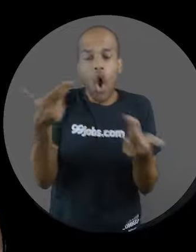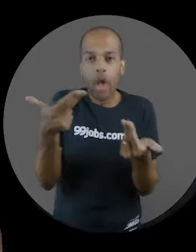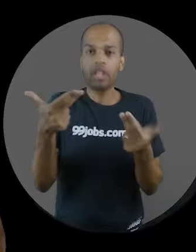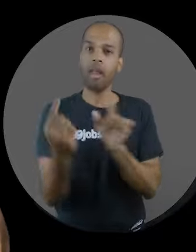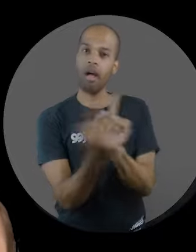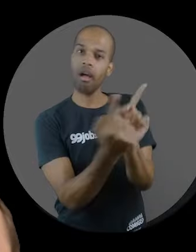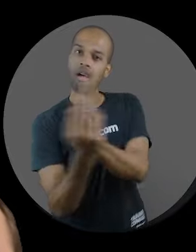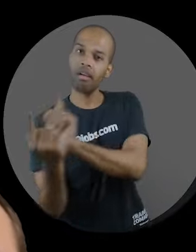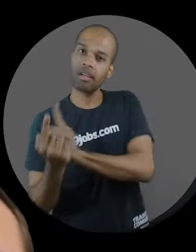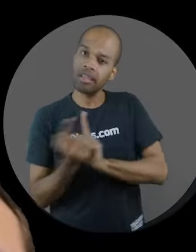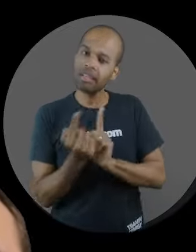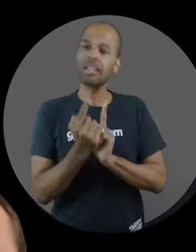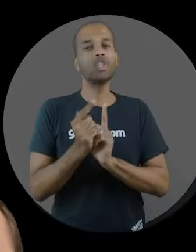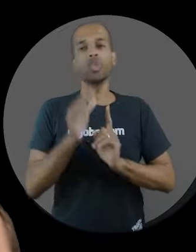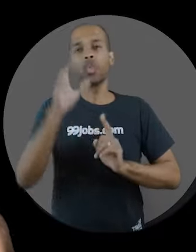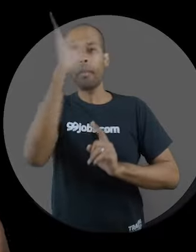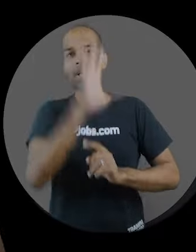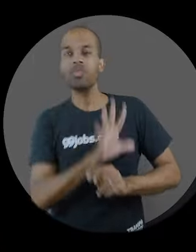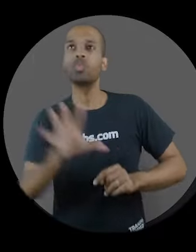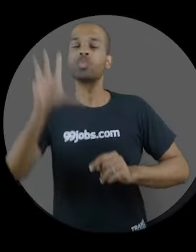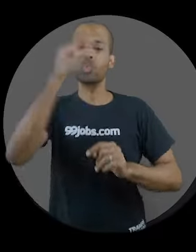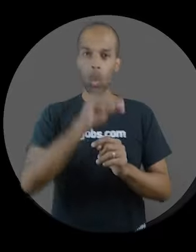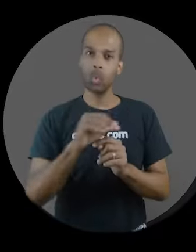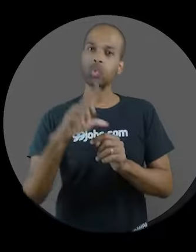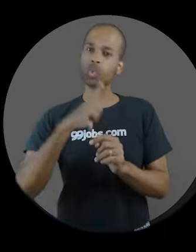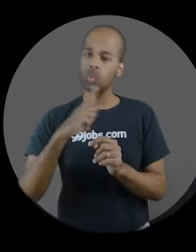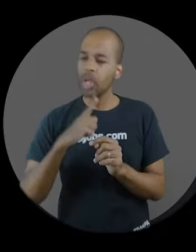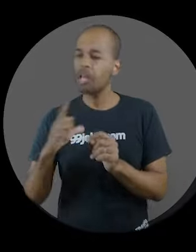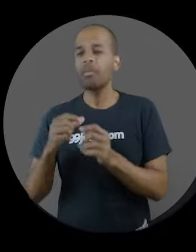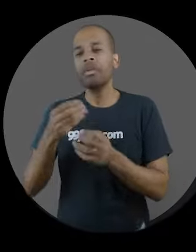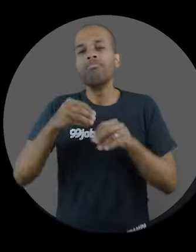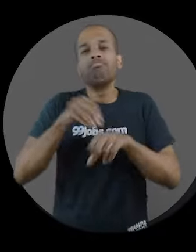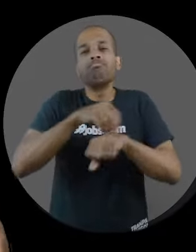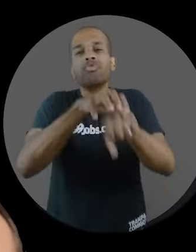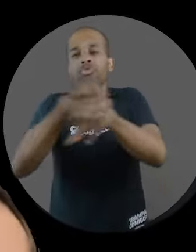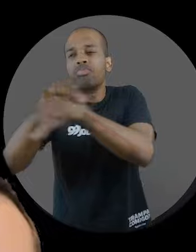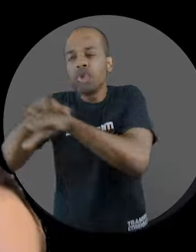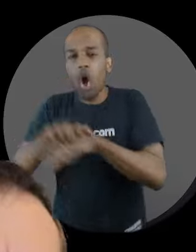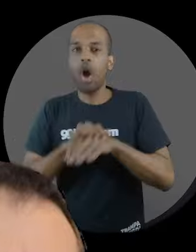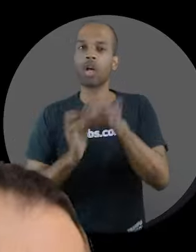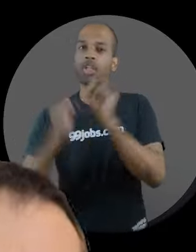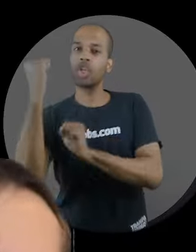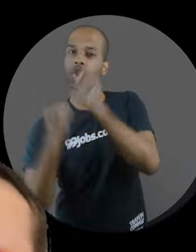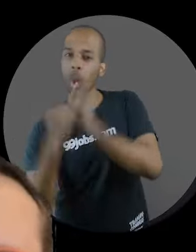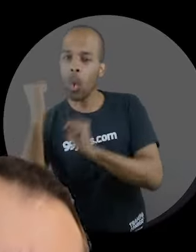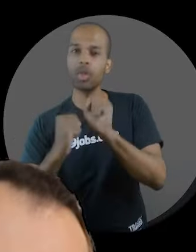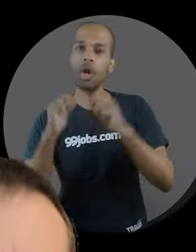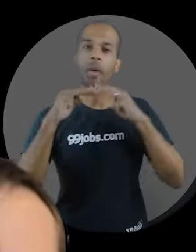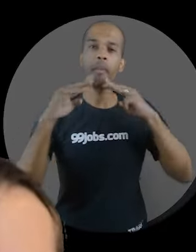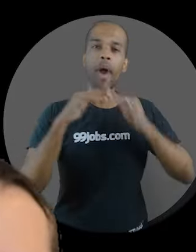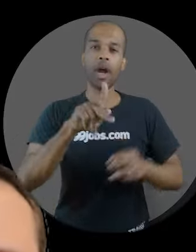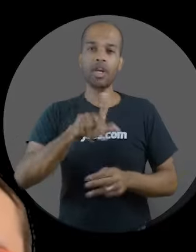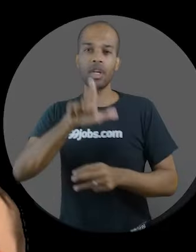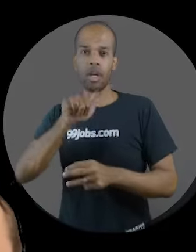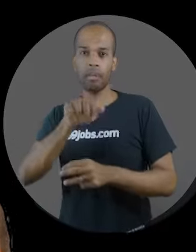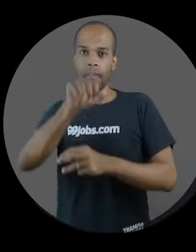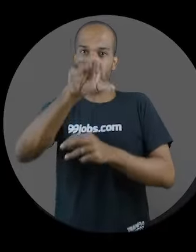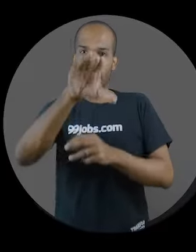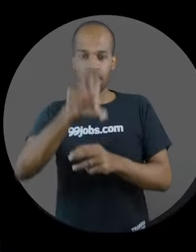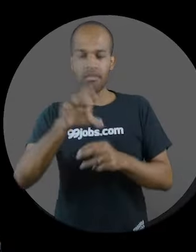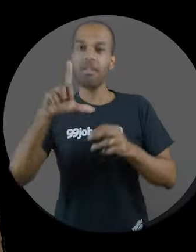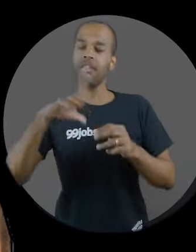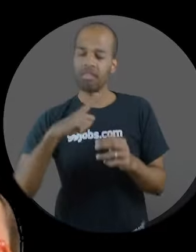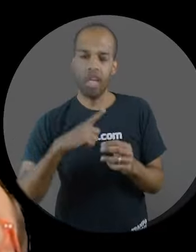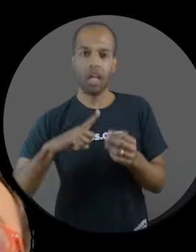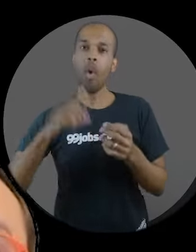clientes em todo o Brasil. Carteira de clientes é composta por grandes atacatistas, distribuidores, indústrias, marketplace, ou seja, muita